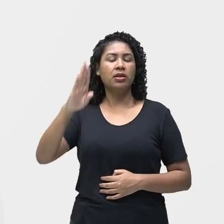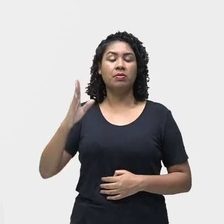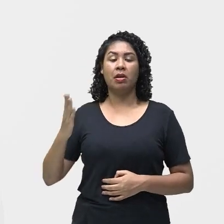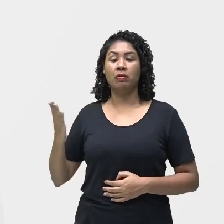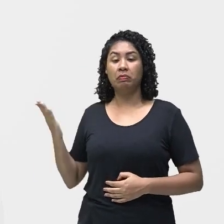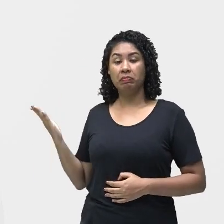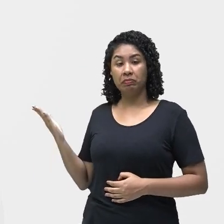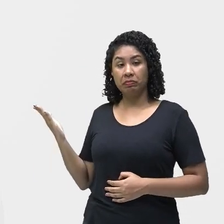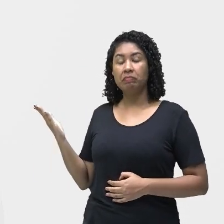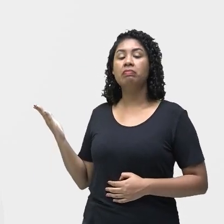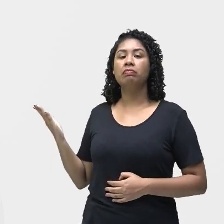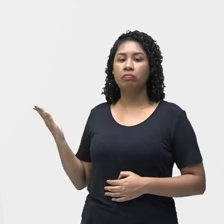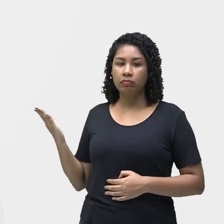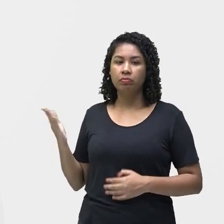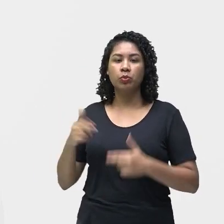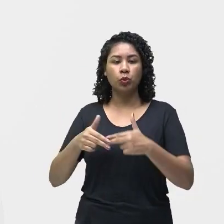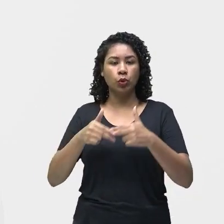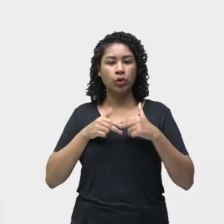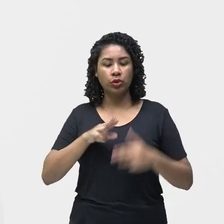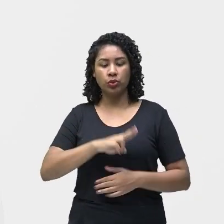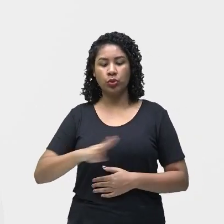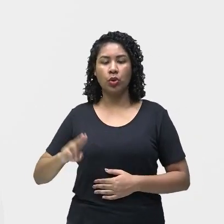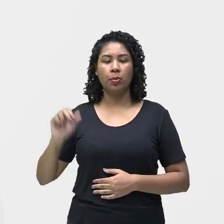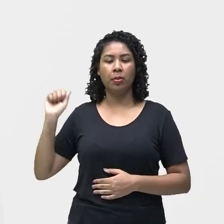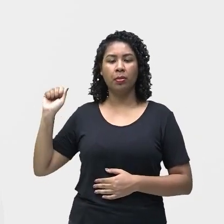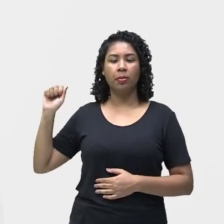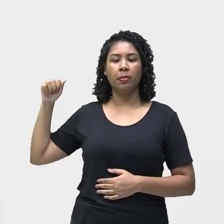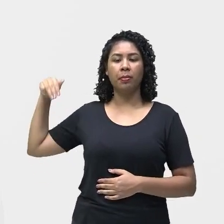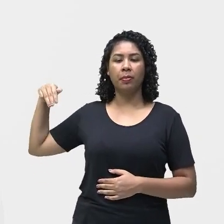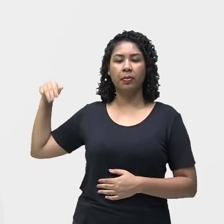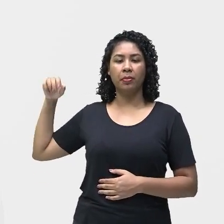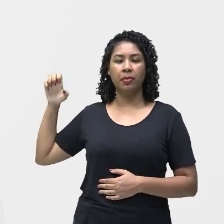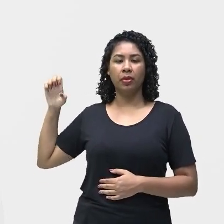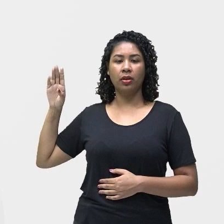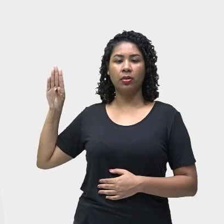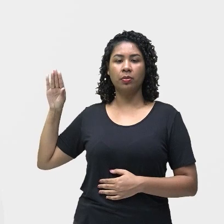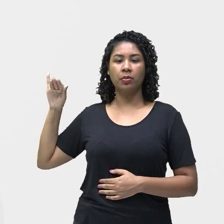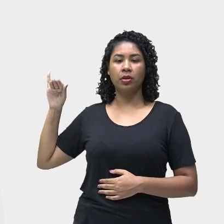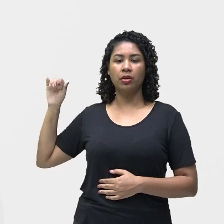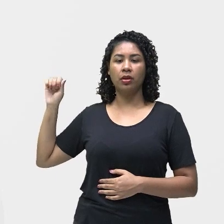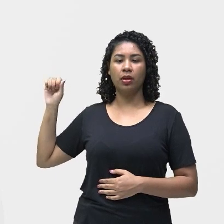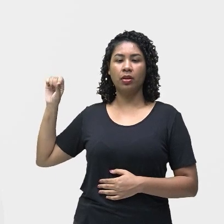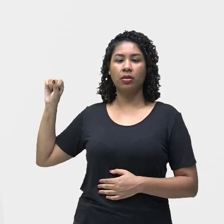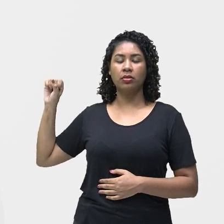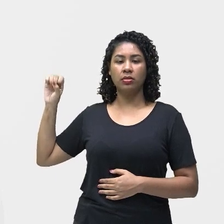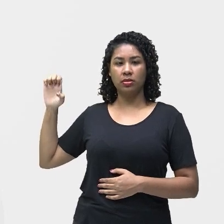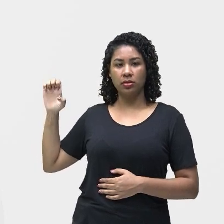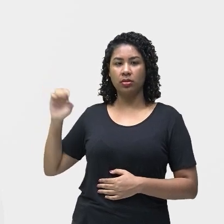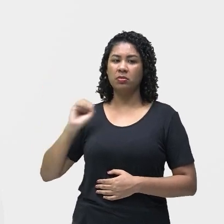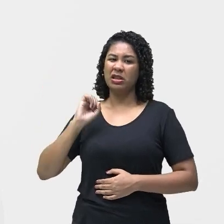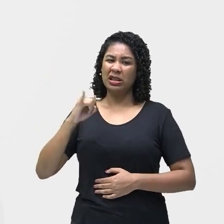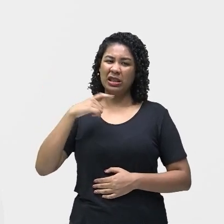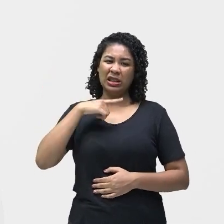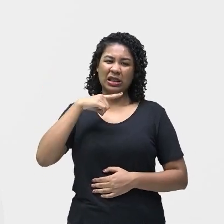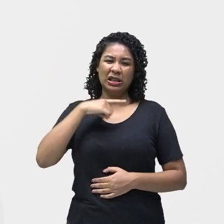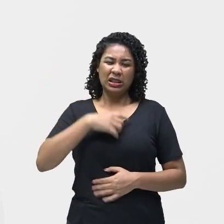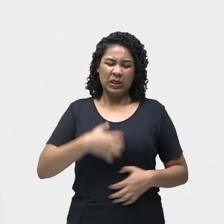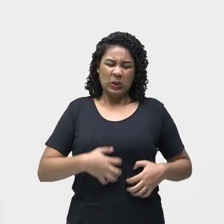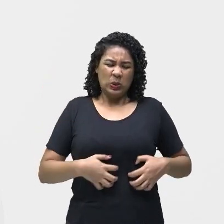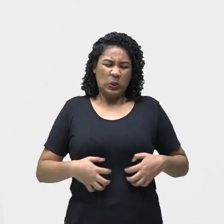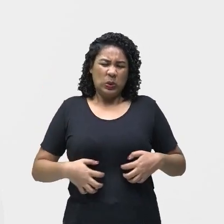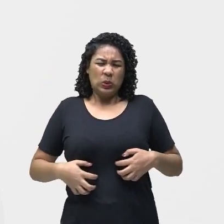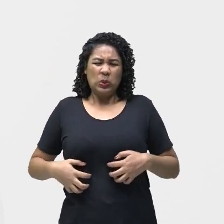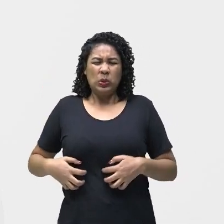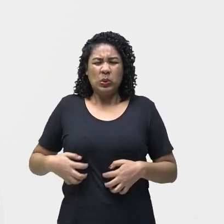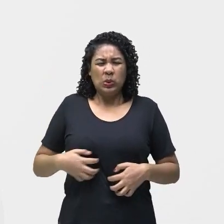ameba e que a gente chama de amebíase. Então, excesso de gases, sangue nas fezes,